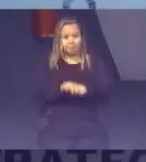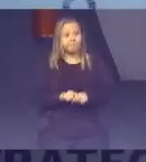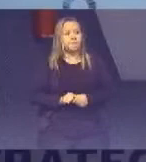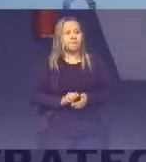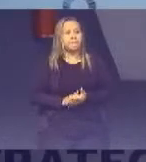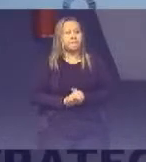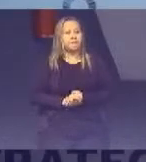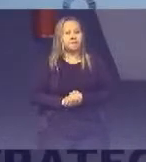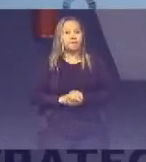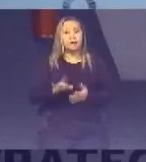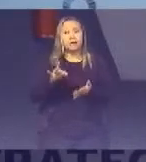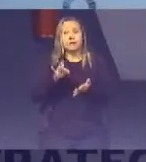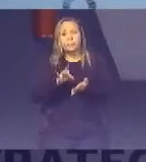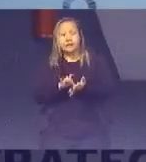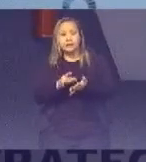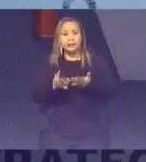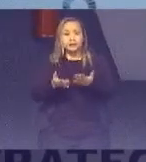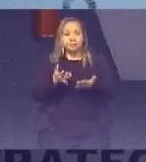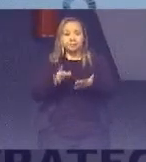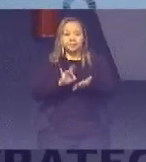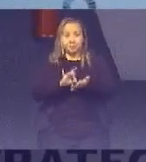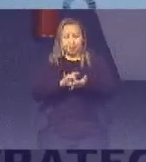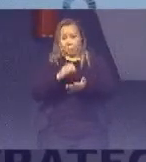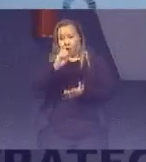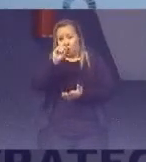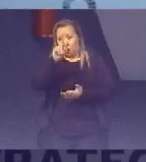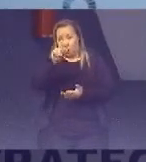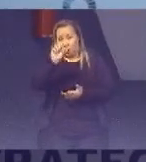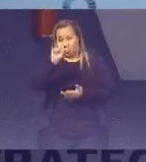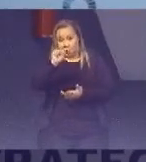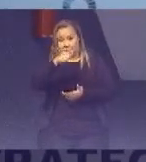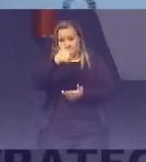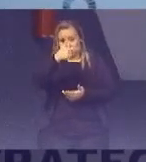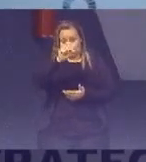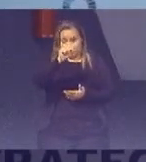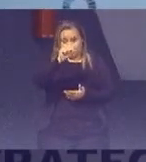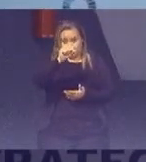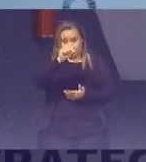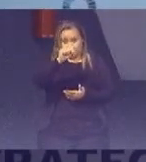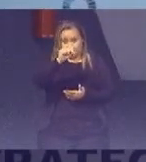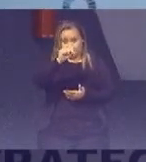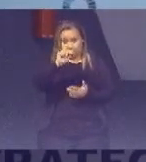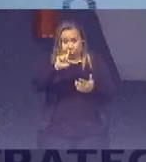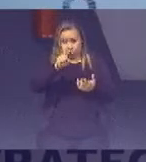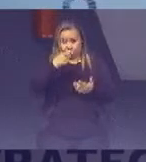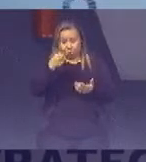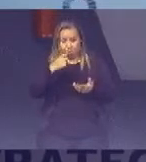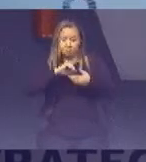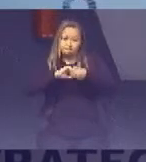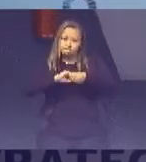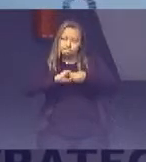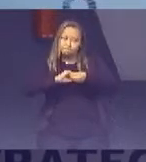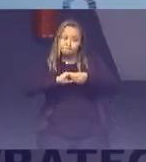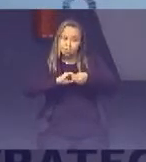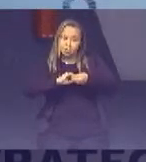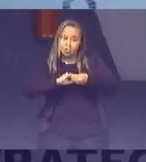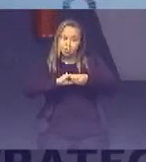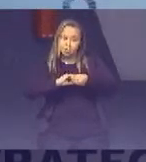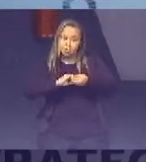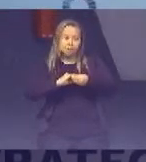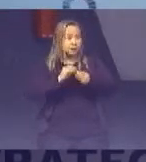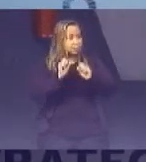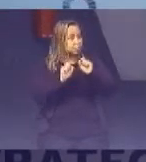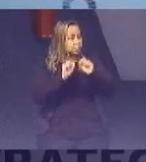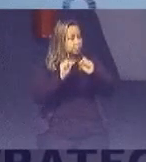Na verdade, o ODS 17 é o da parceria Que é o que foi